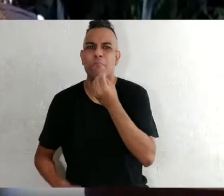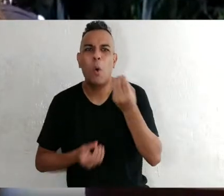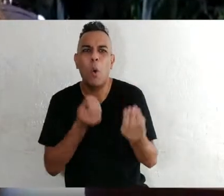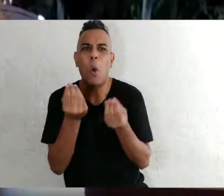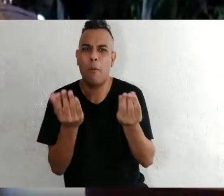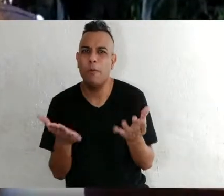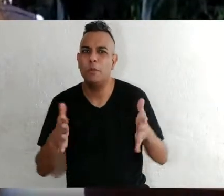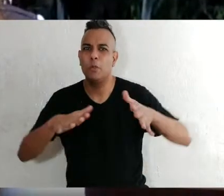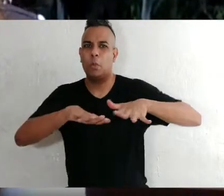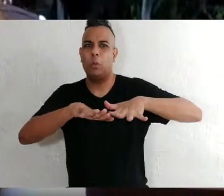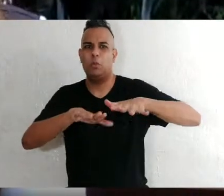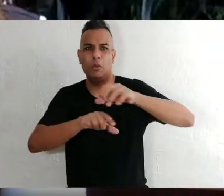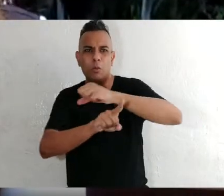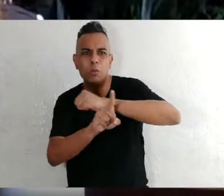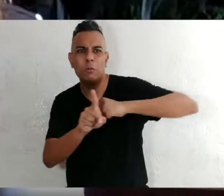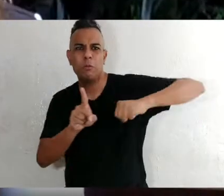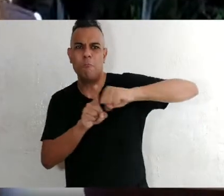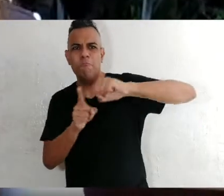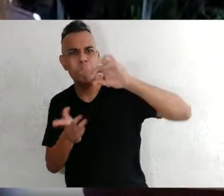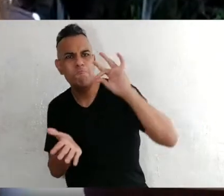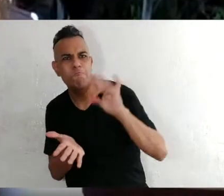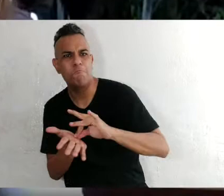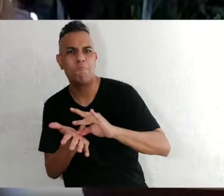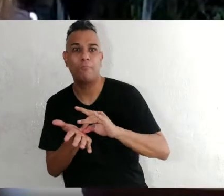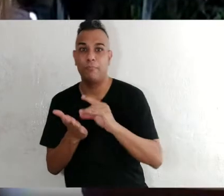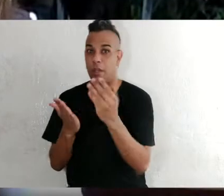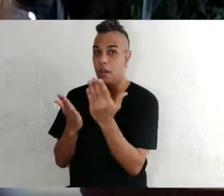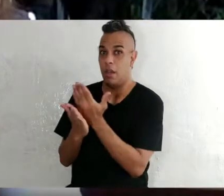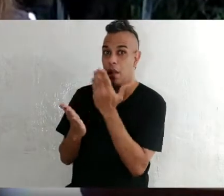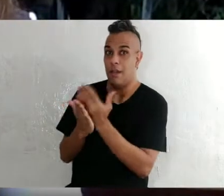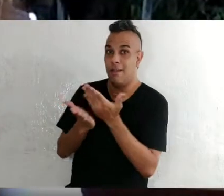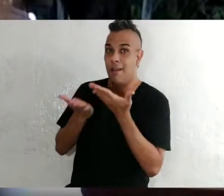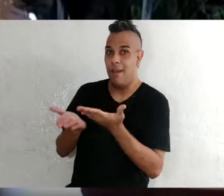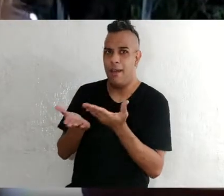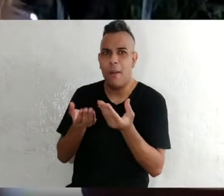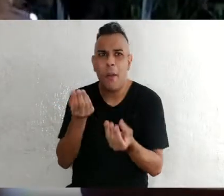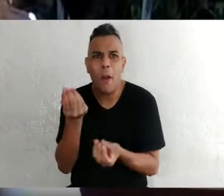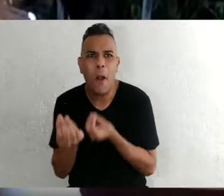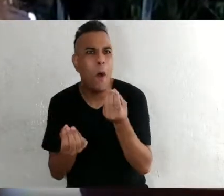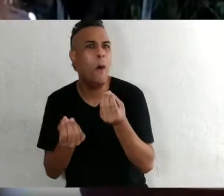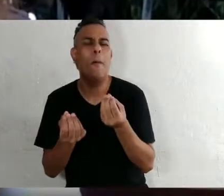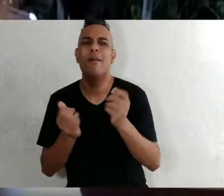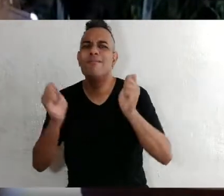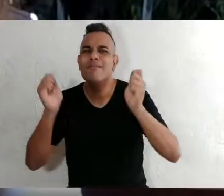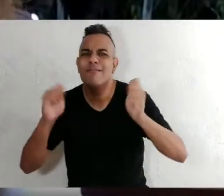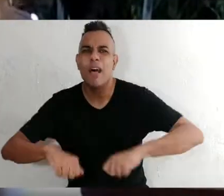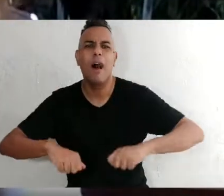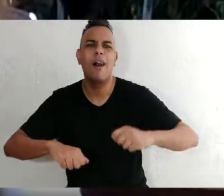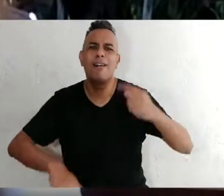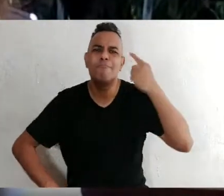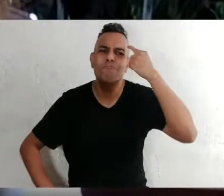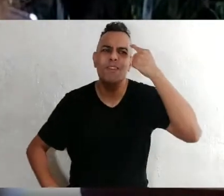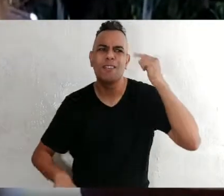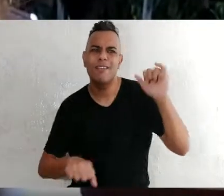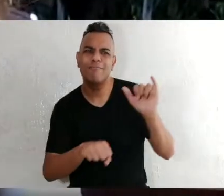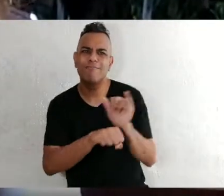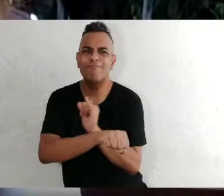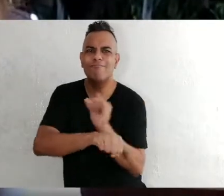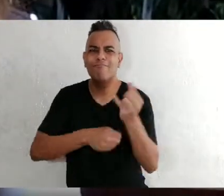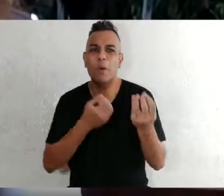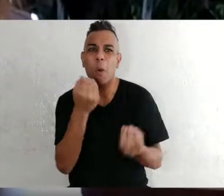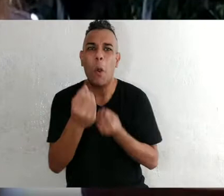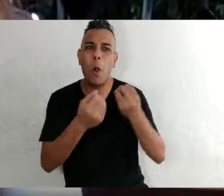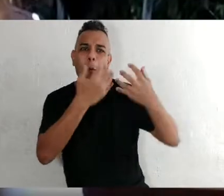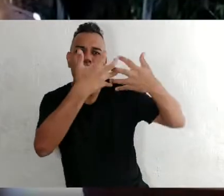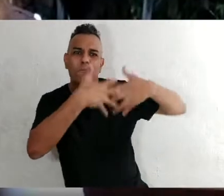de inclusão social. Nós aqui com esse livro não pretendemos e não ensejamos esgotar as possibilidades de